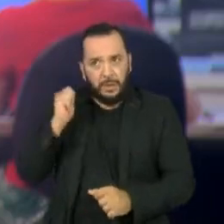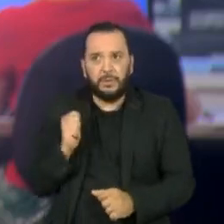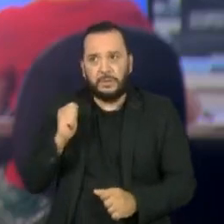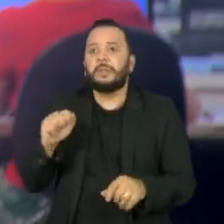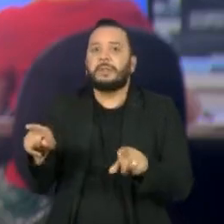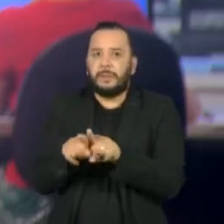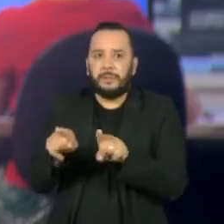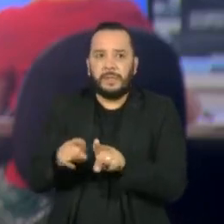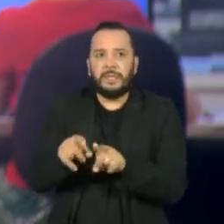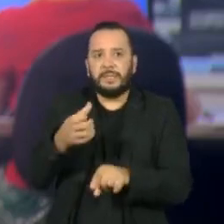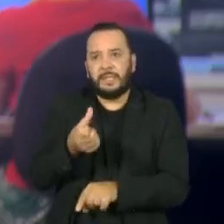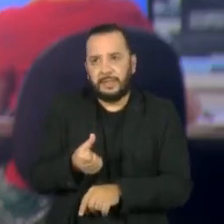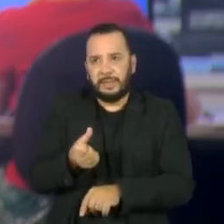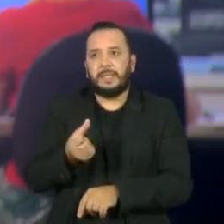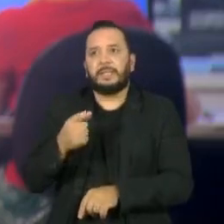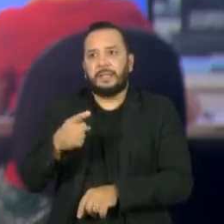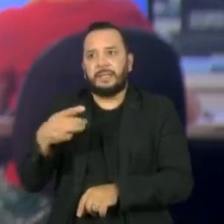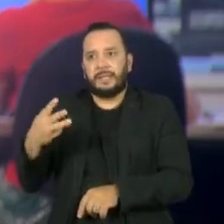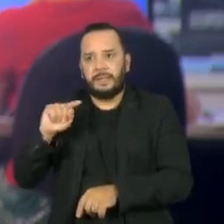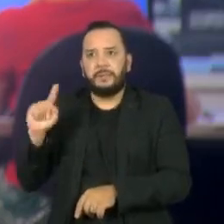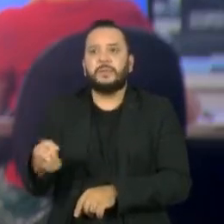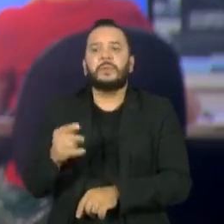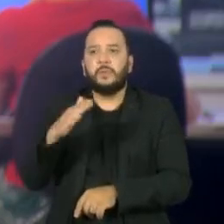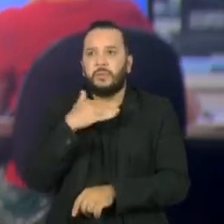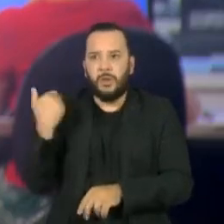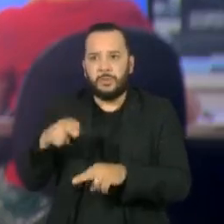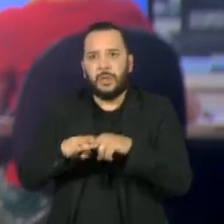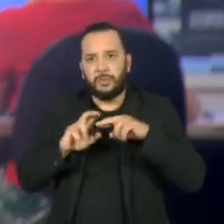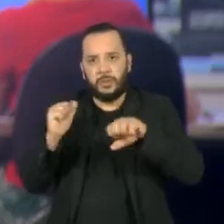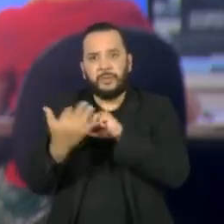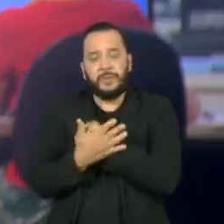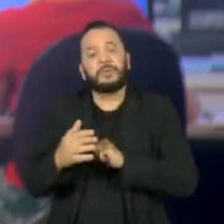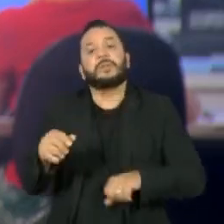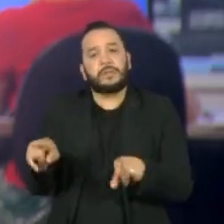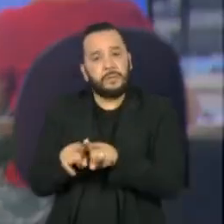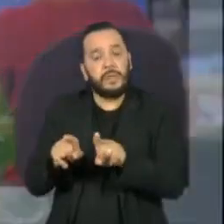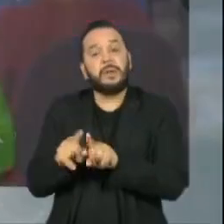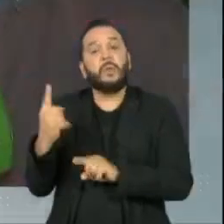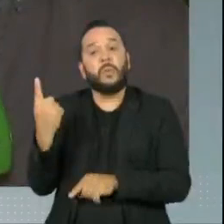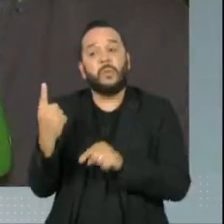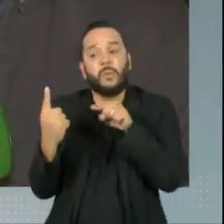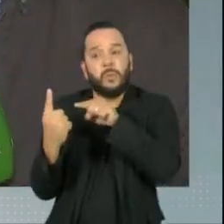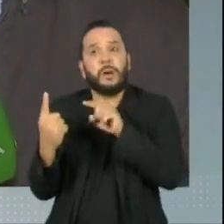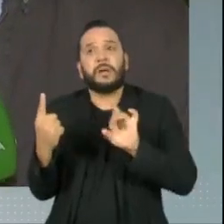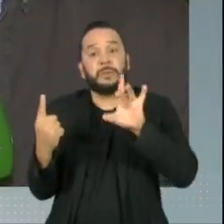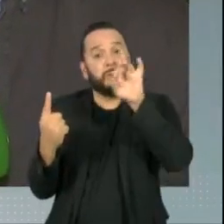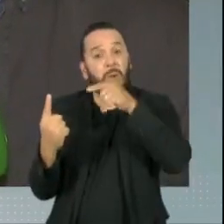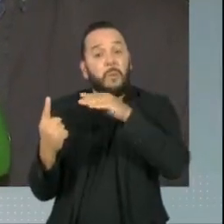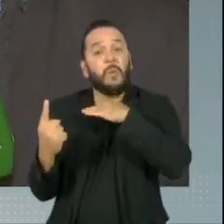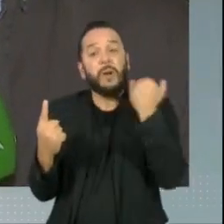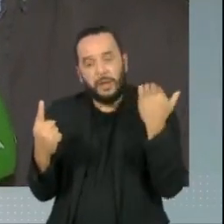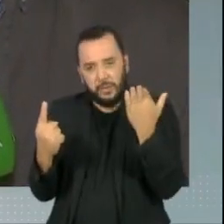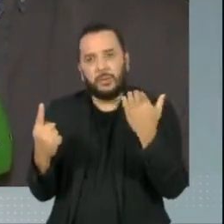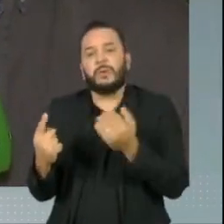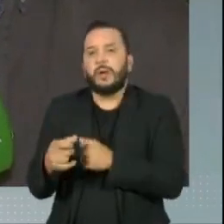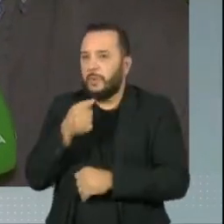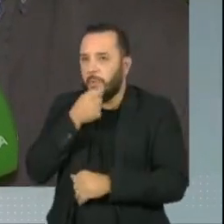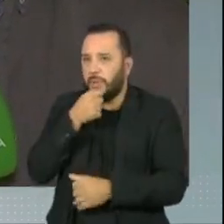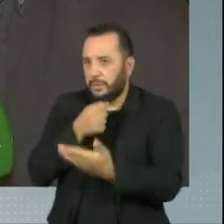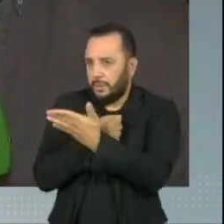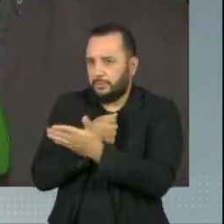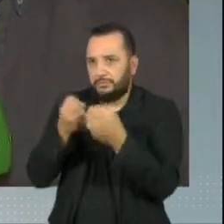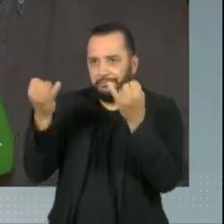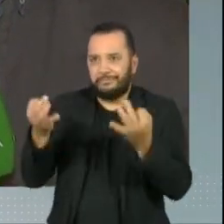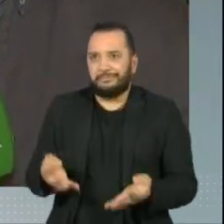613 mil vítimas da pandemia e uma em particular. O repórter Felipe Neves tem mais informações pra gente. Boa tarde, Felipe.